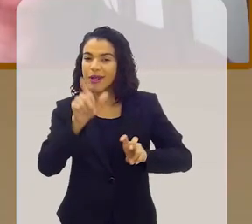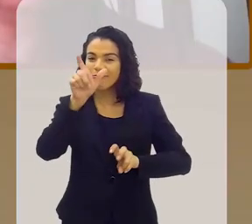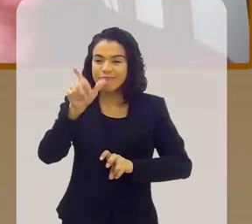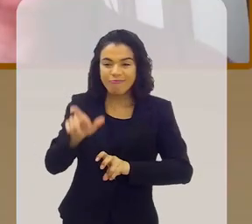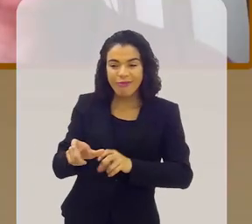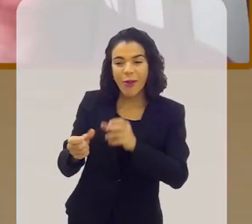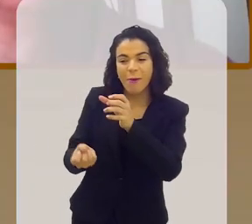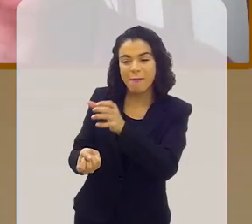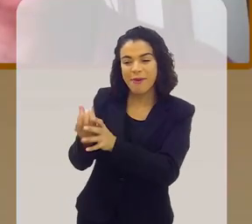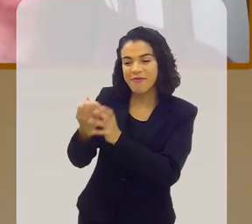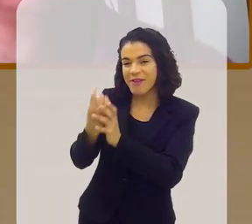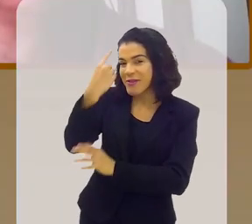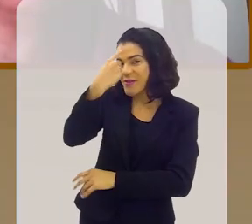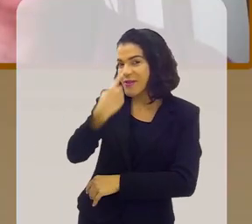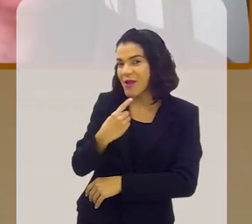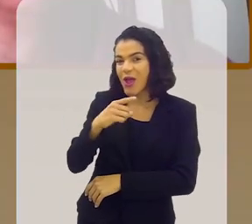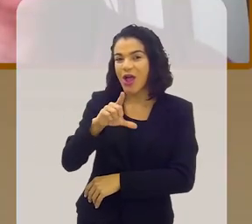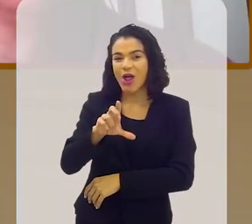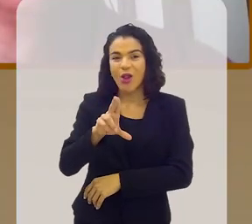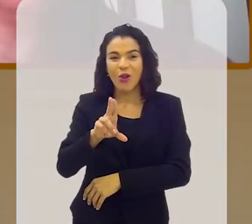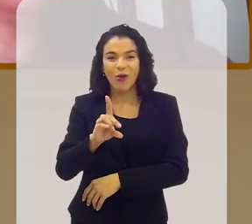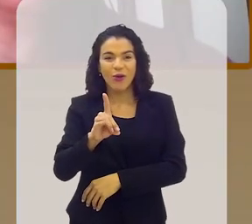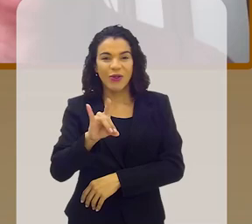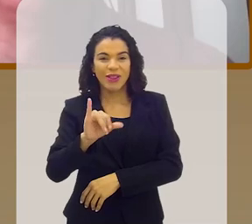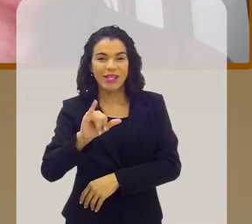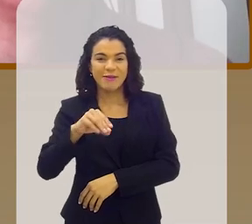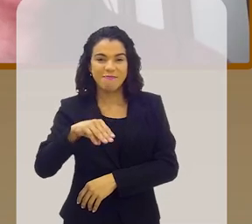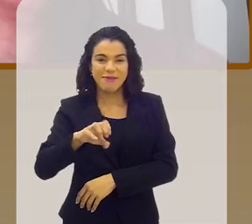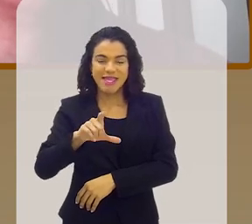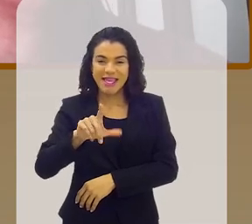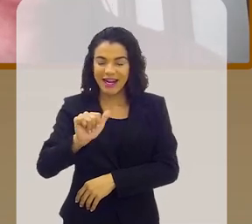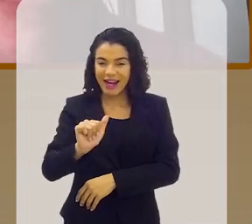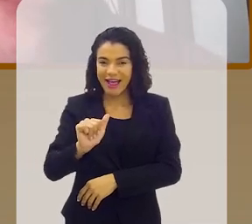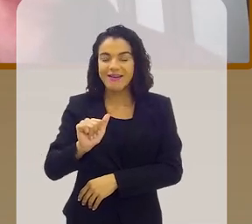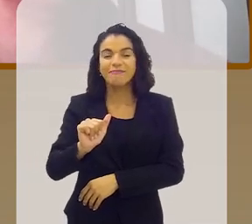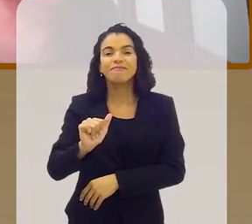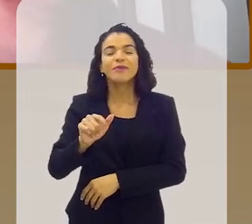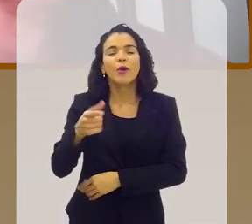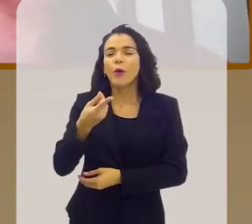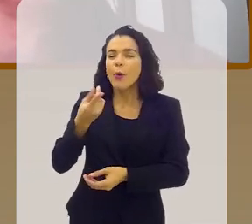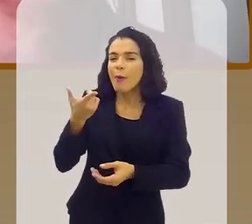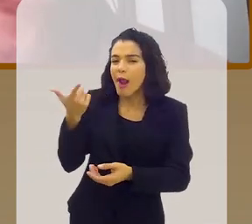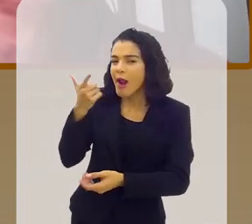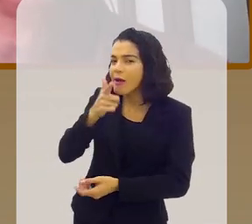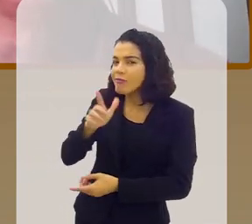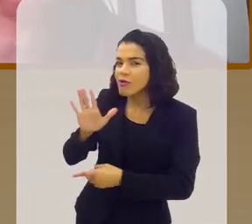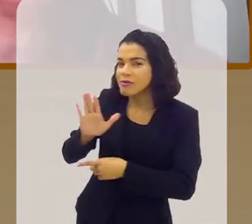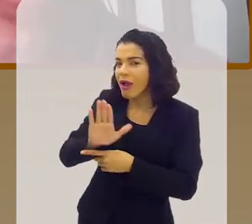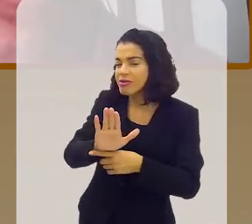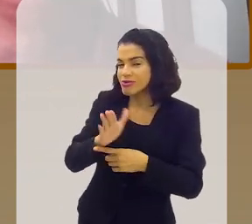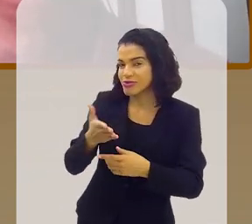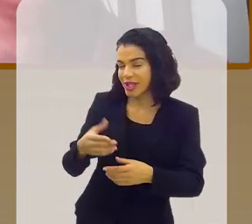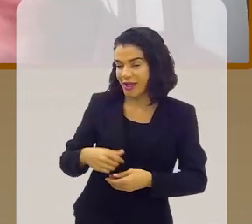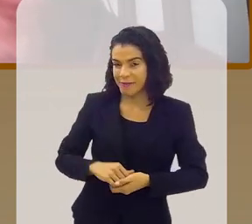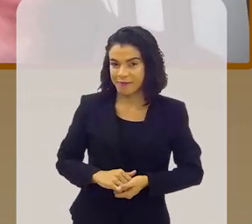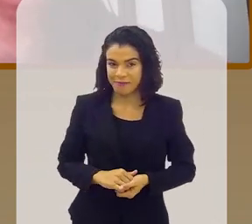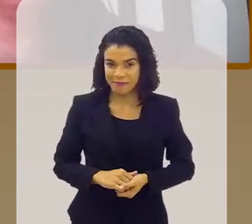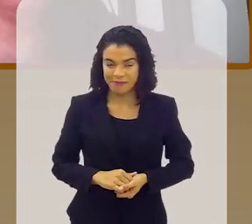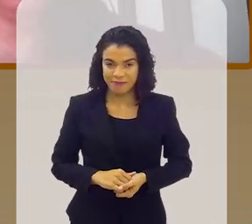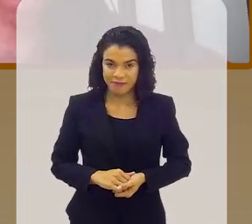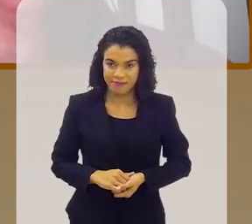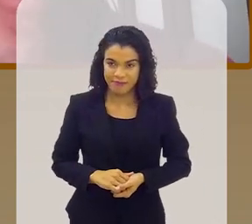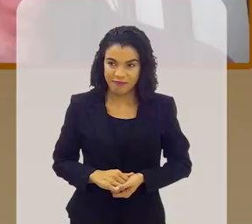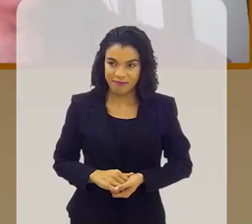produtora aqui do Perfil, Ludmilla de Aquino, como ela ajudou também essa relação próxima com a galera do fundo de quintal.